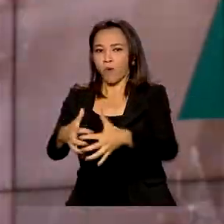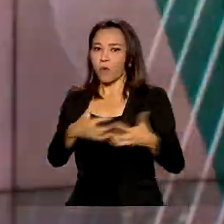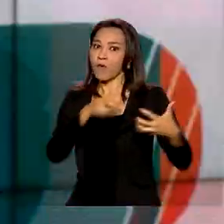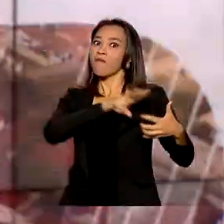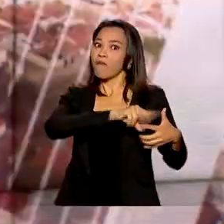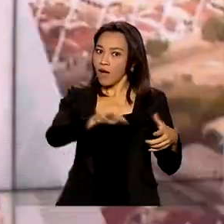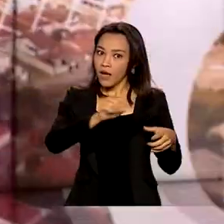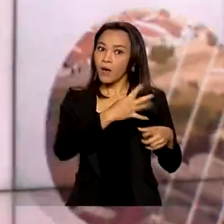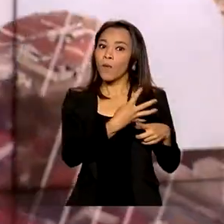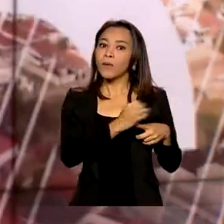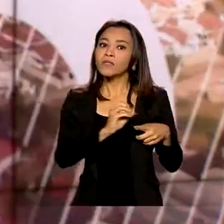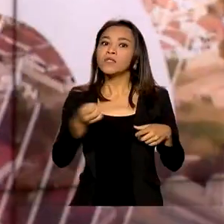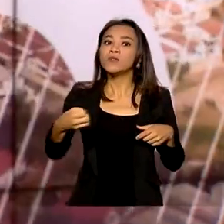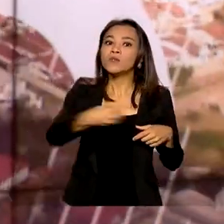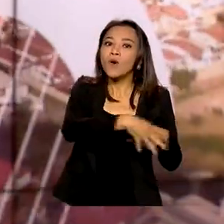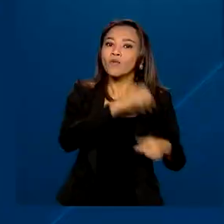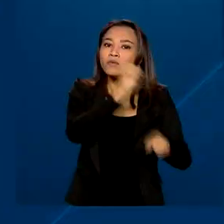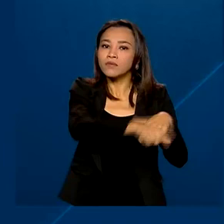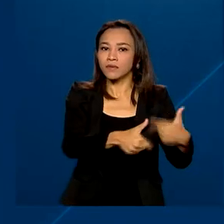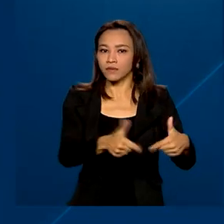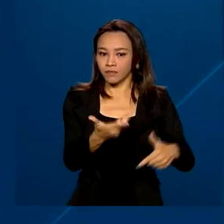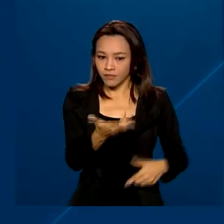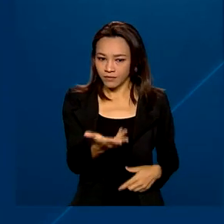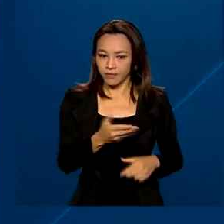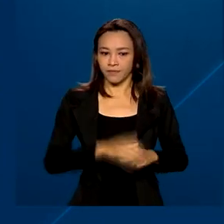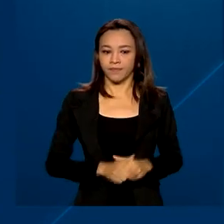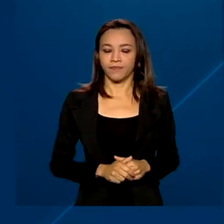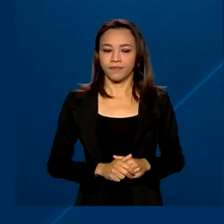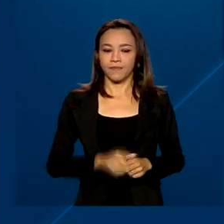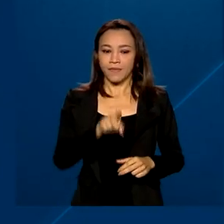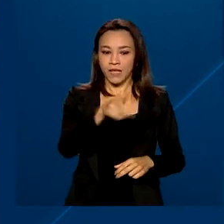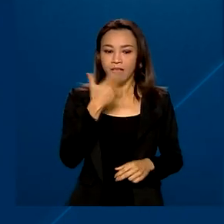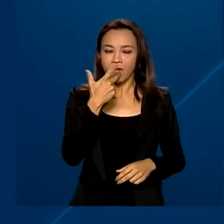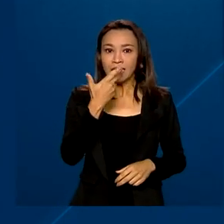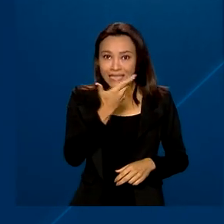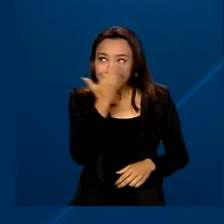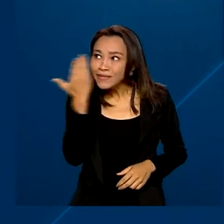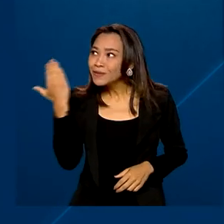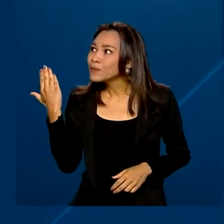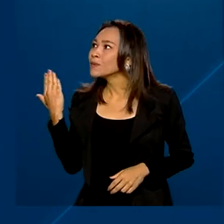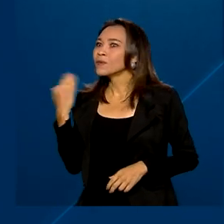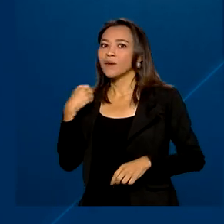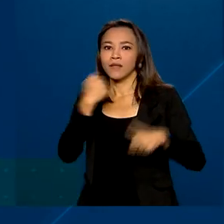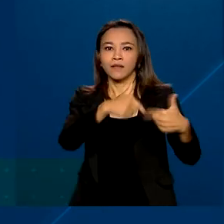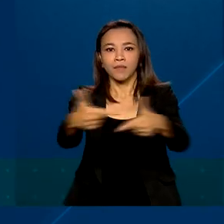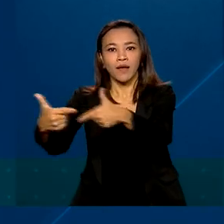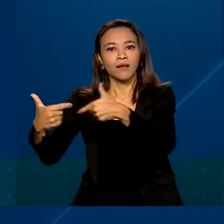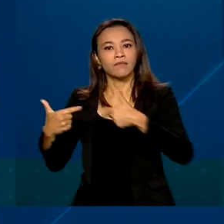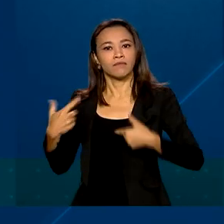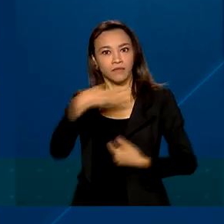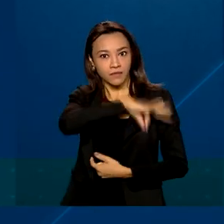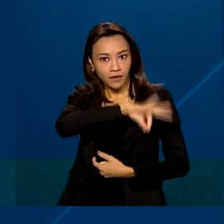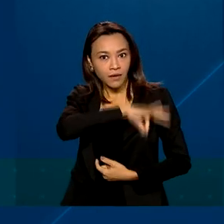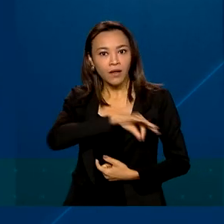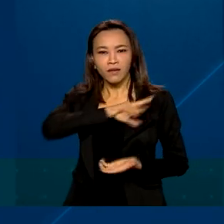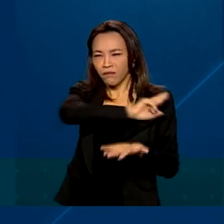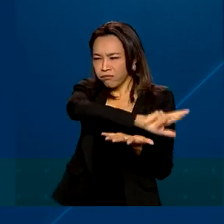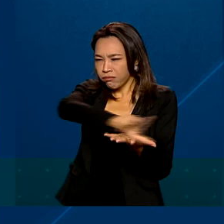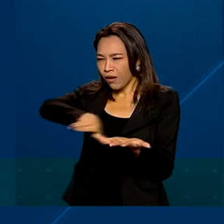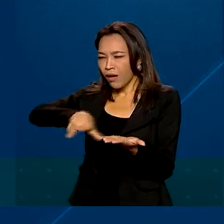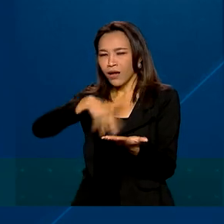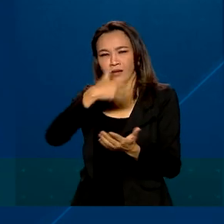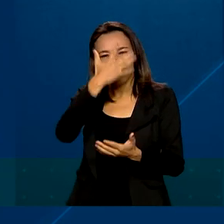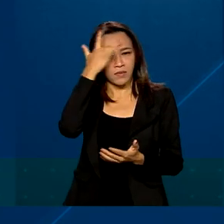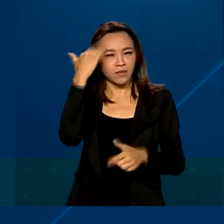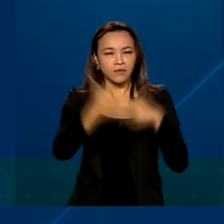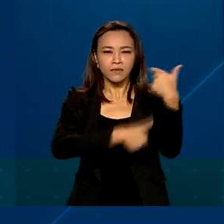gerar 400 novos empregos. Isso aqui é emprego, isso aqui é renda, tem várias pessoas já trabalhando,